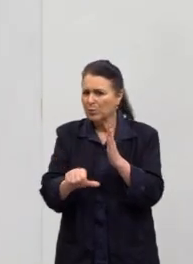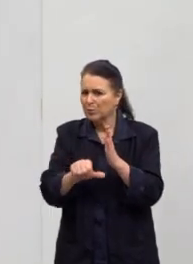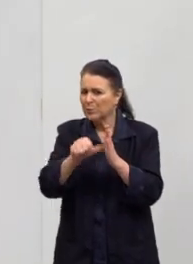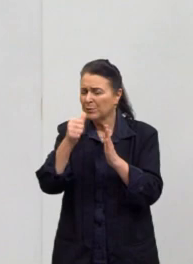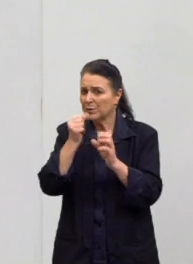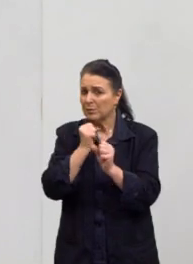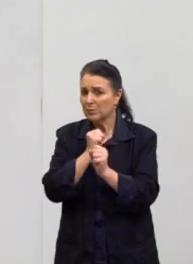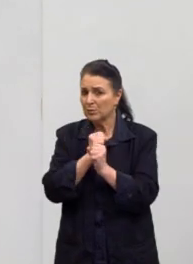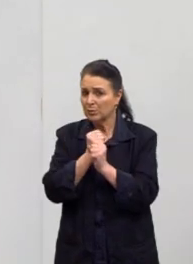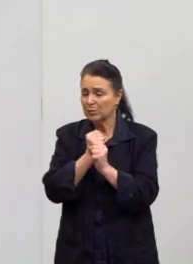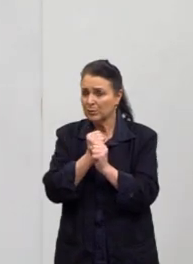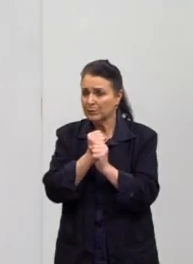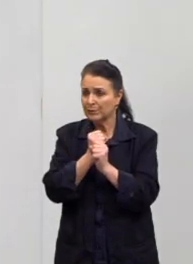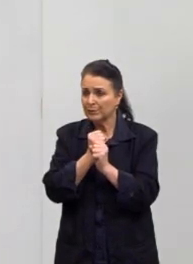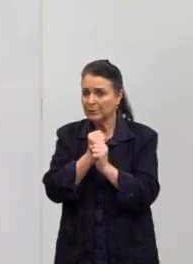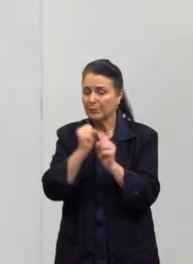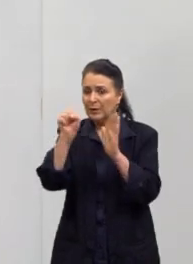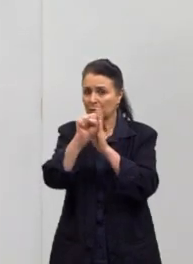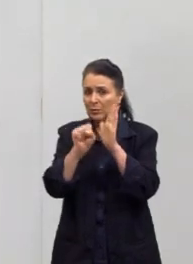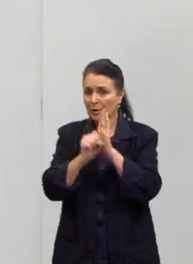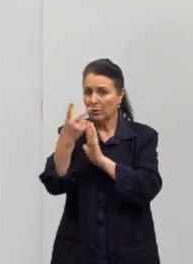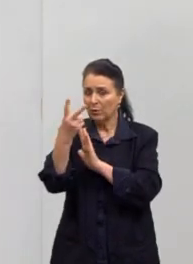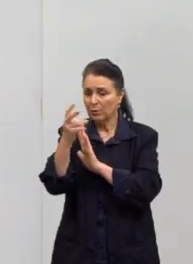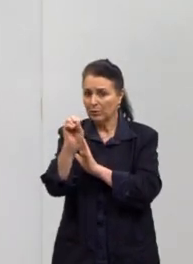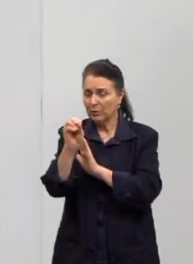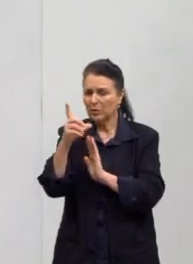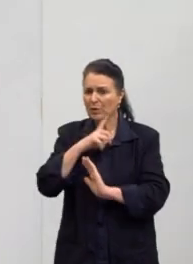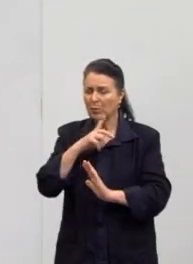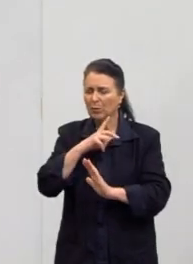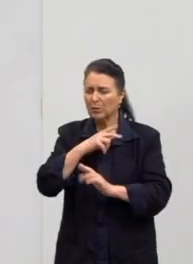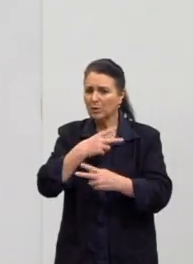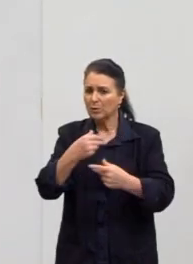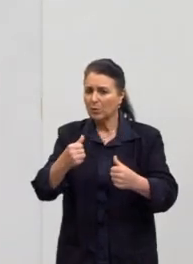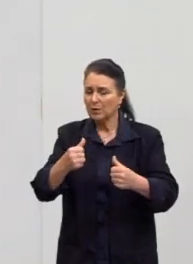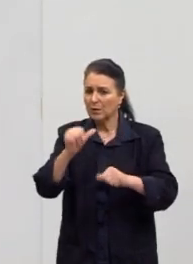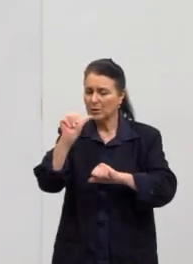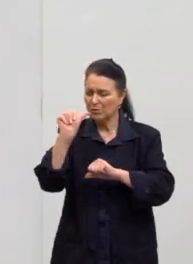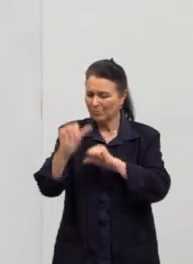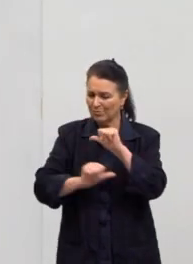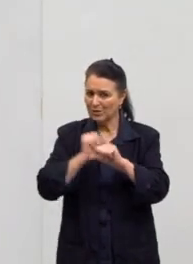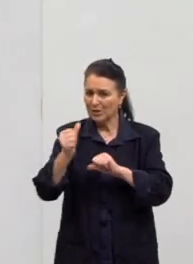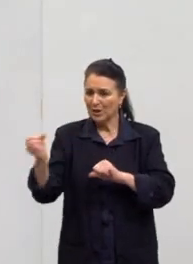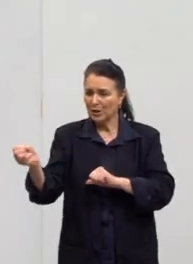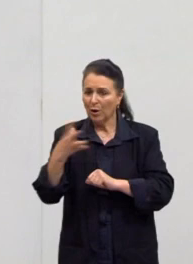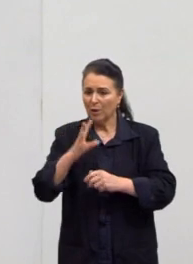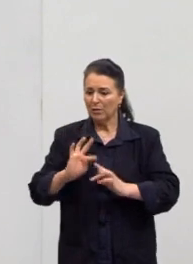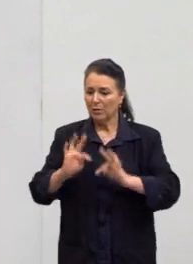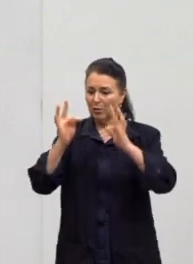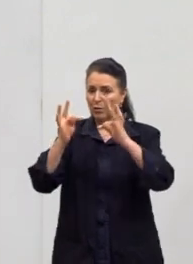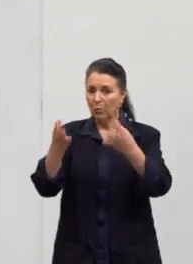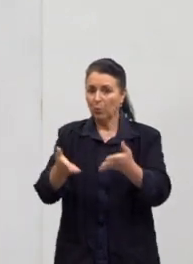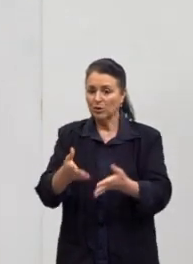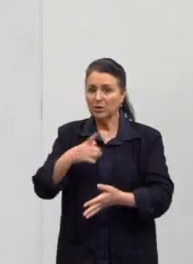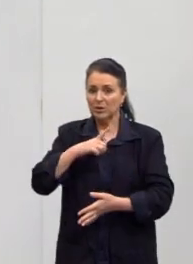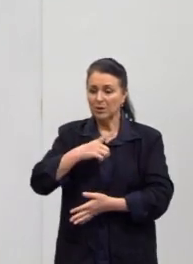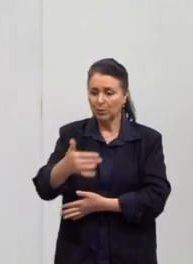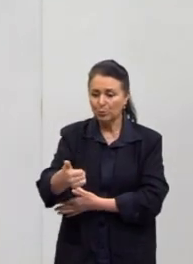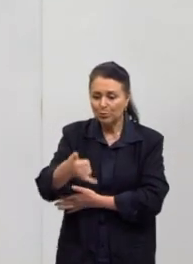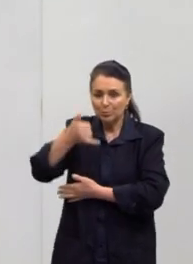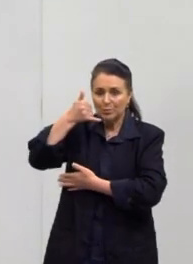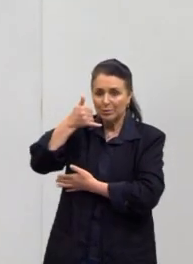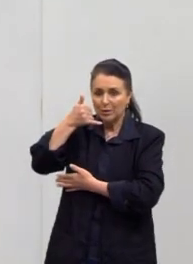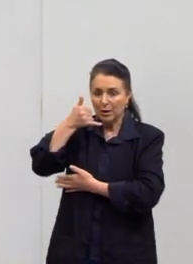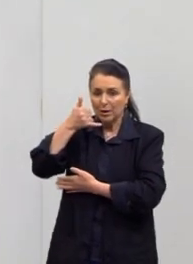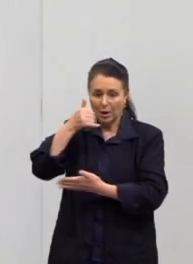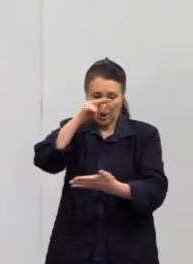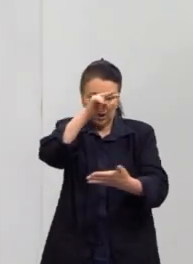do século XX, nós temos muitas inovações tecnológicas. Hoje a gente tem, por exemplo, o celular. Então, as pessoas entram e lerem um livro e